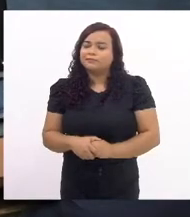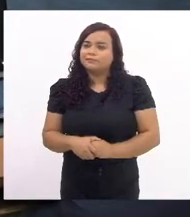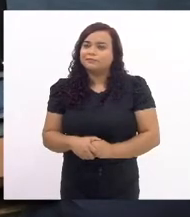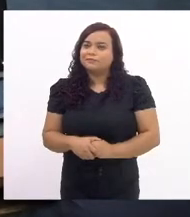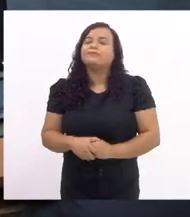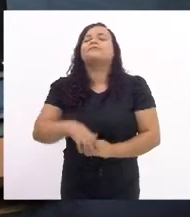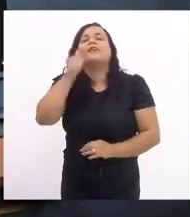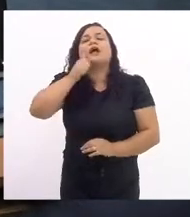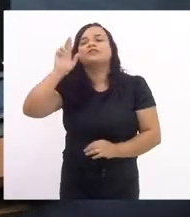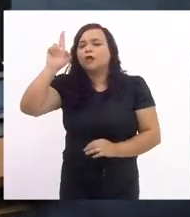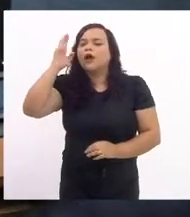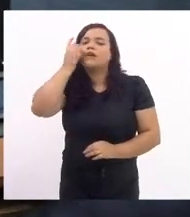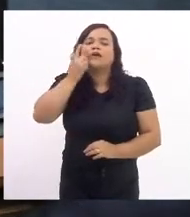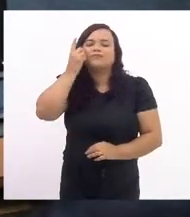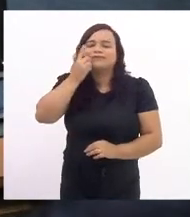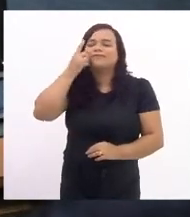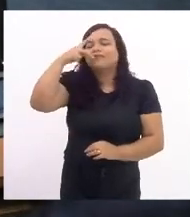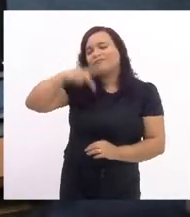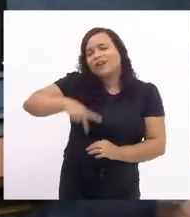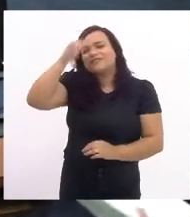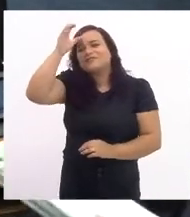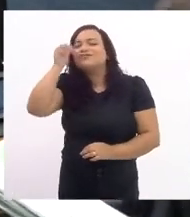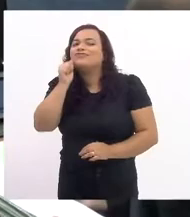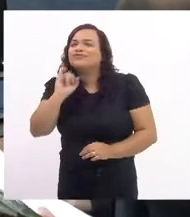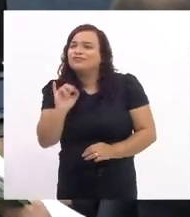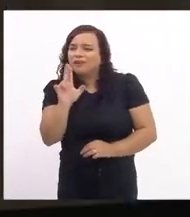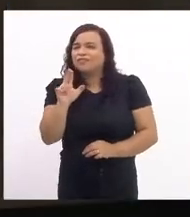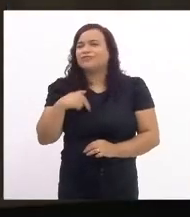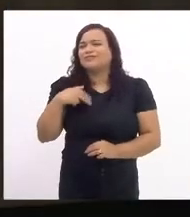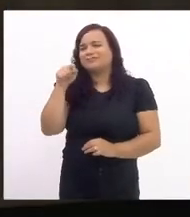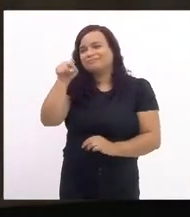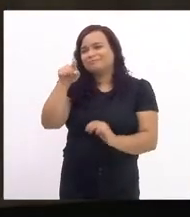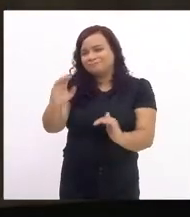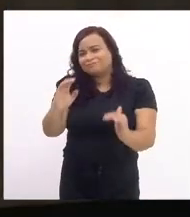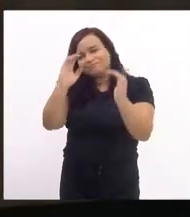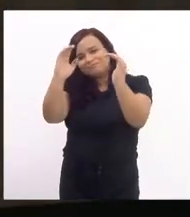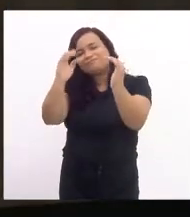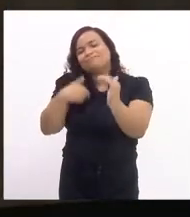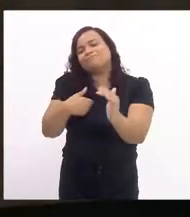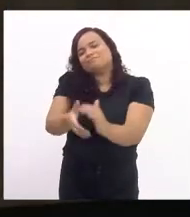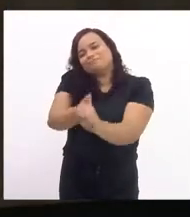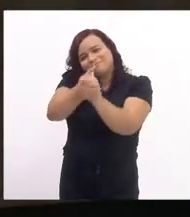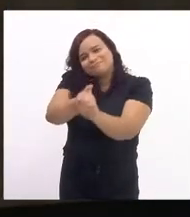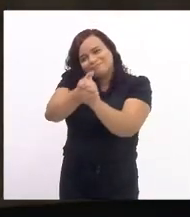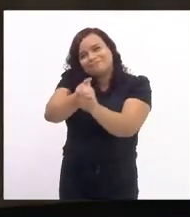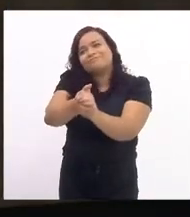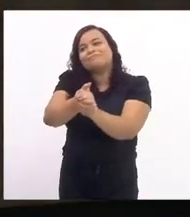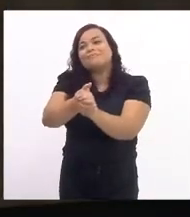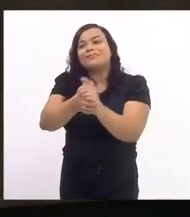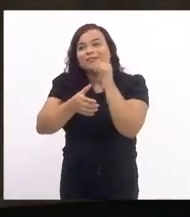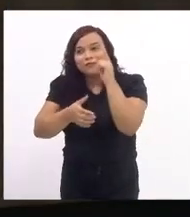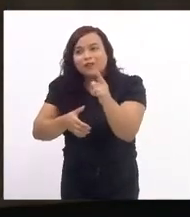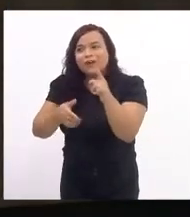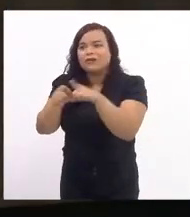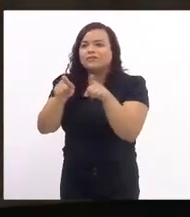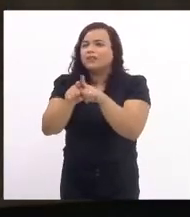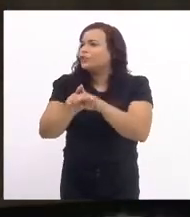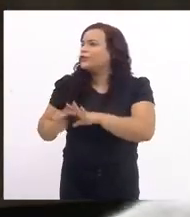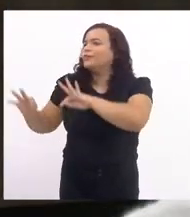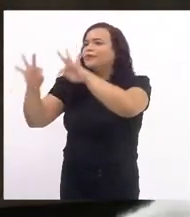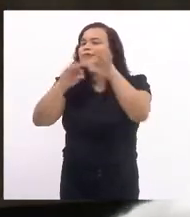Senhora deputada, presidente de Aju, em nome de vossa excelência, eu cumprimento, parabenizo todas as mulheres